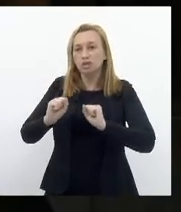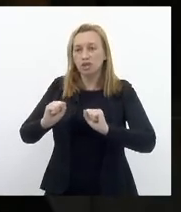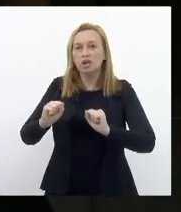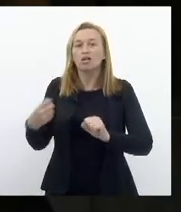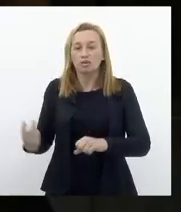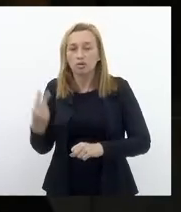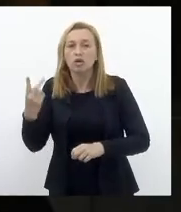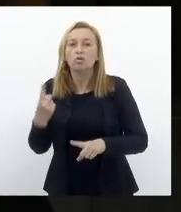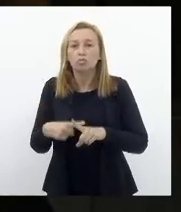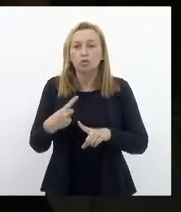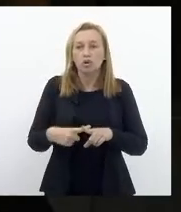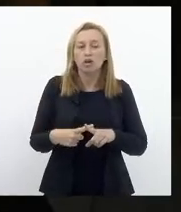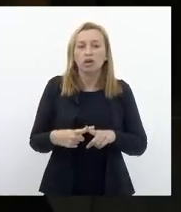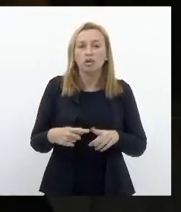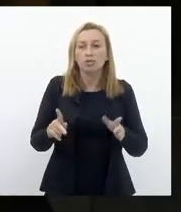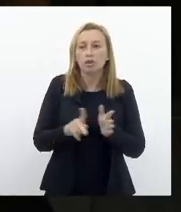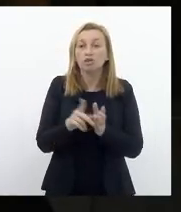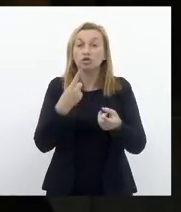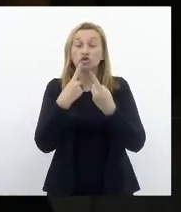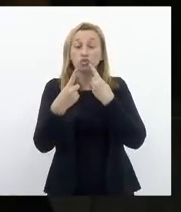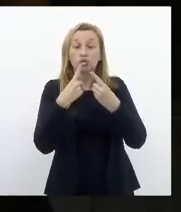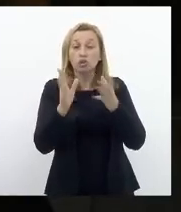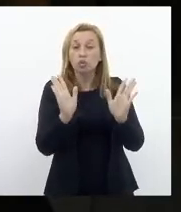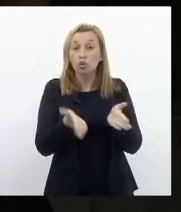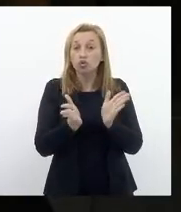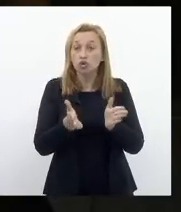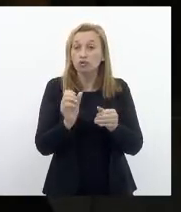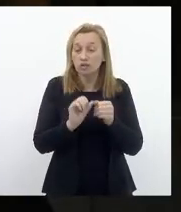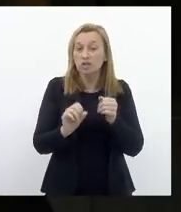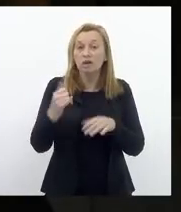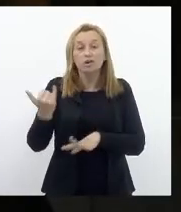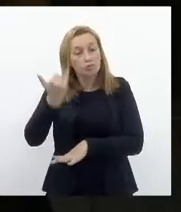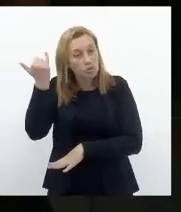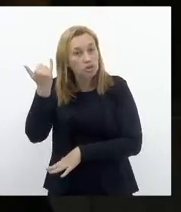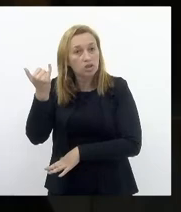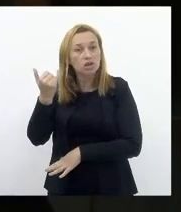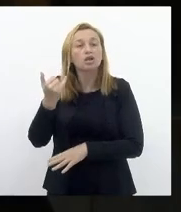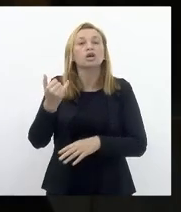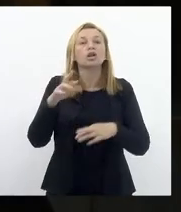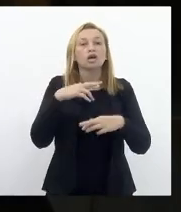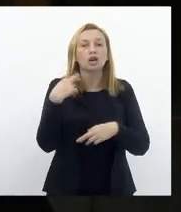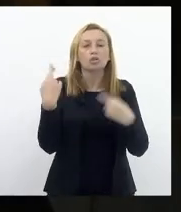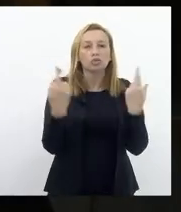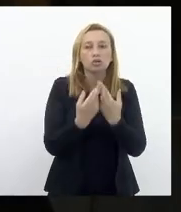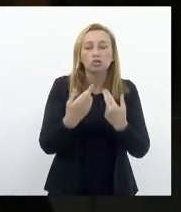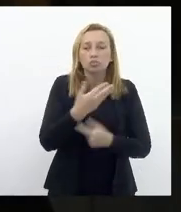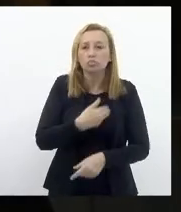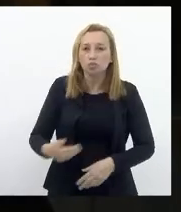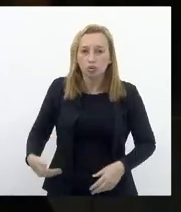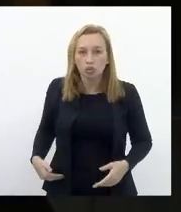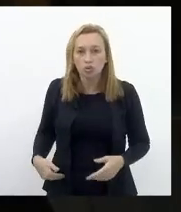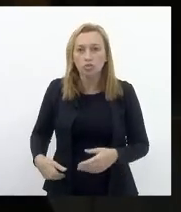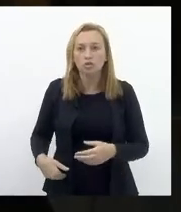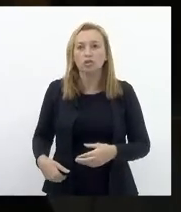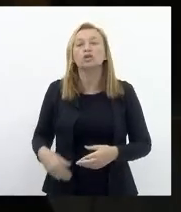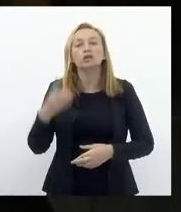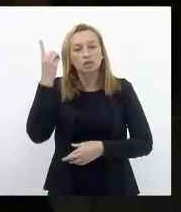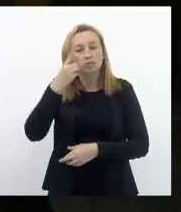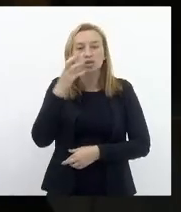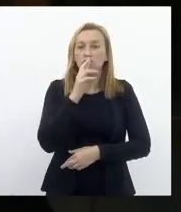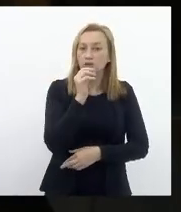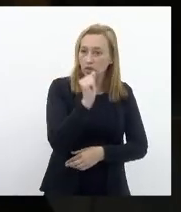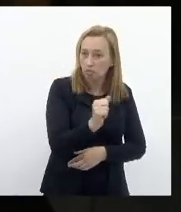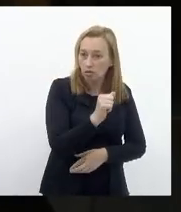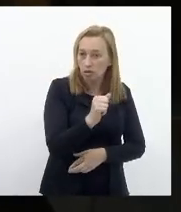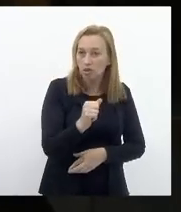valorização Porque isso tem a ver Com o debate Que fizemos hoje Na importante audiência pública Da comissão de servidores públicos Que é presidida Pelo deputado Rodrigo Amorim